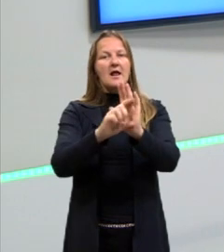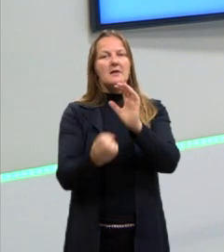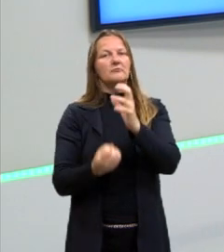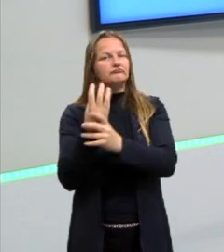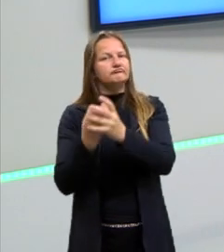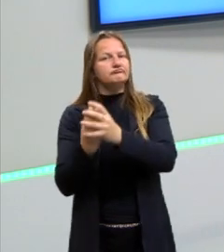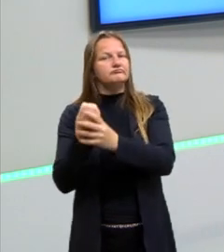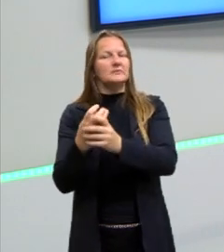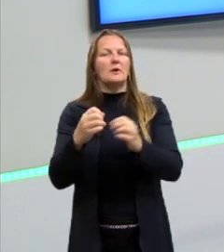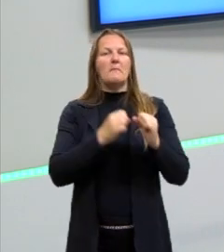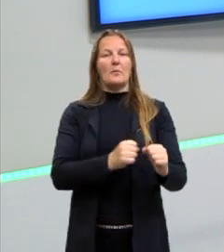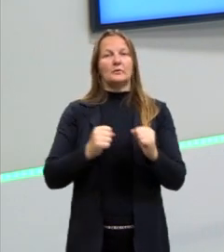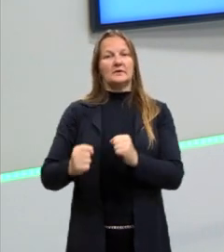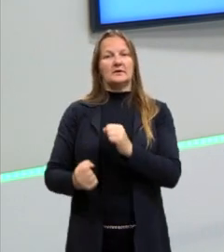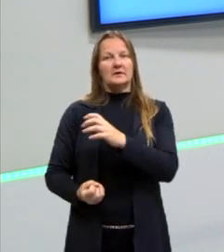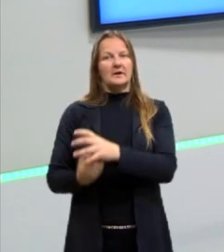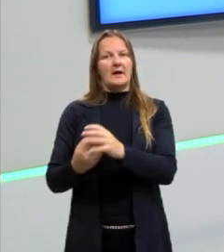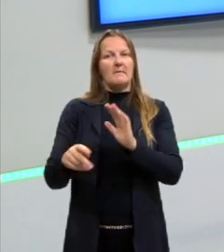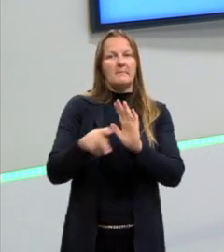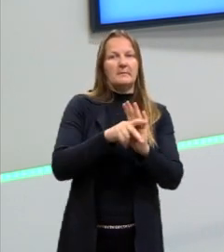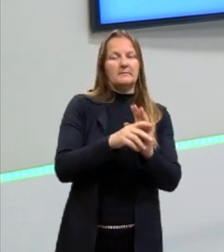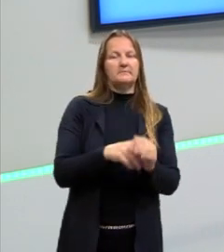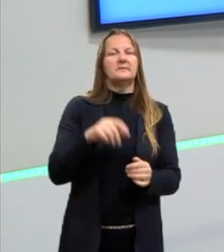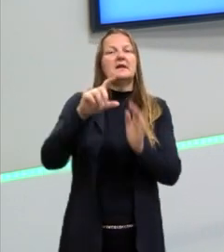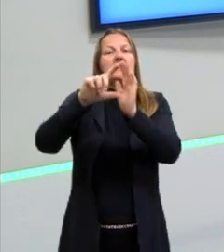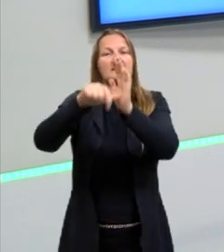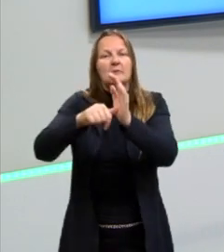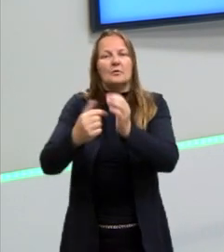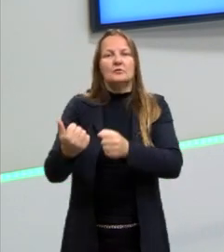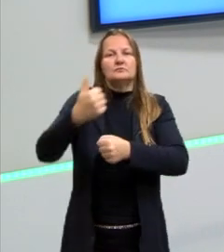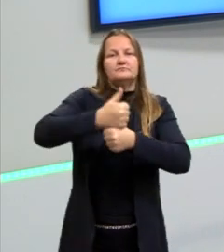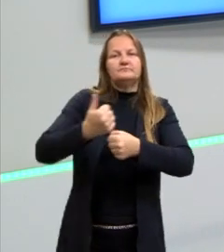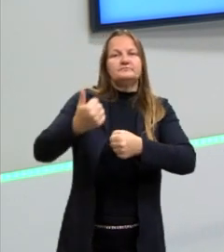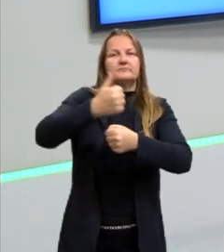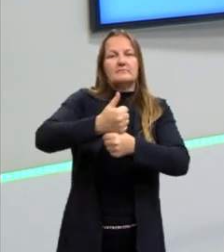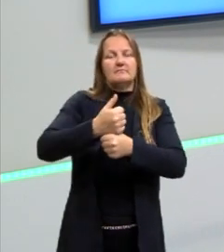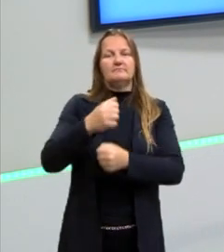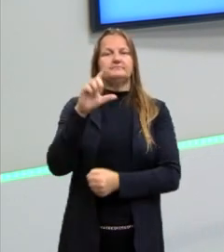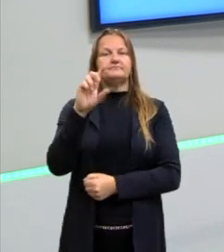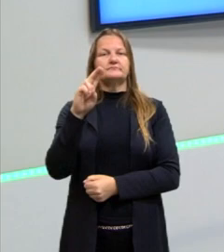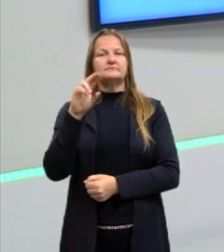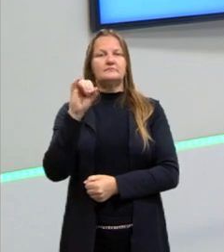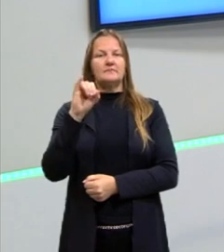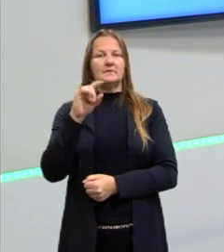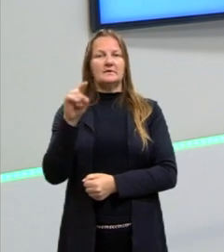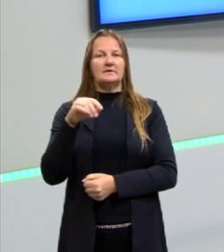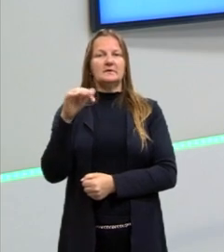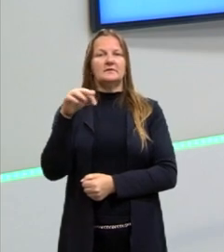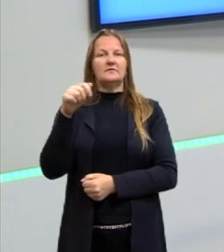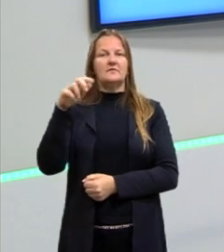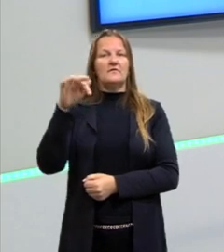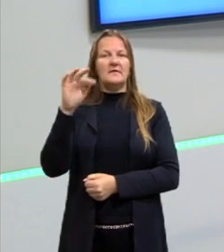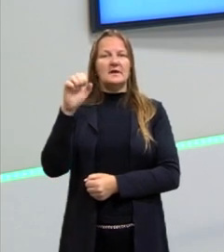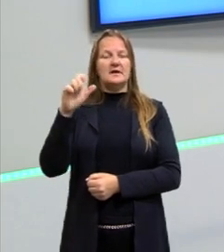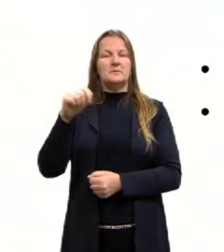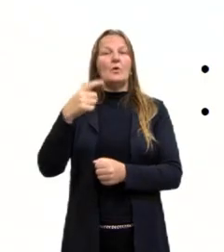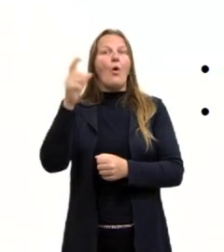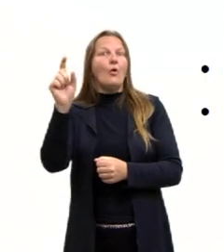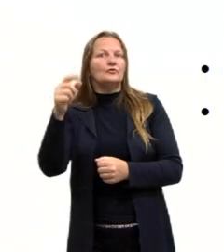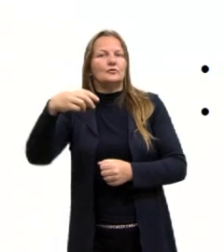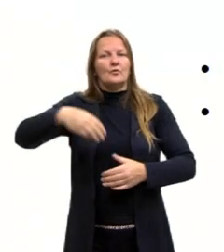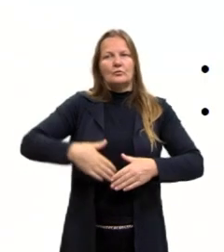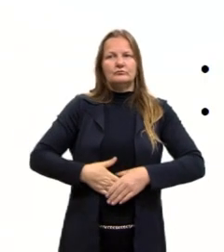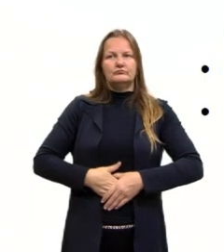outros poderes. Depois do Luís Felipe, quem vai chegar ao poder na França vai ser Napoleão III, que era